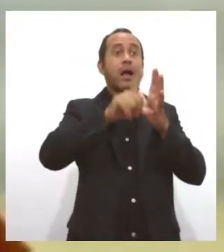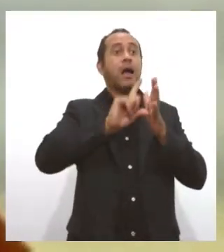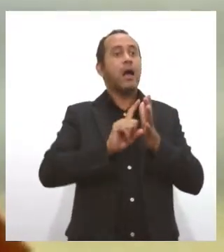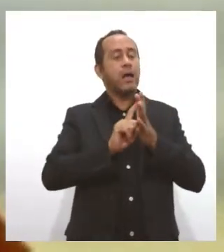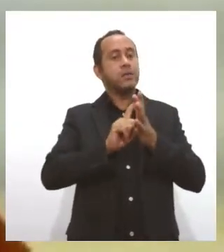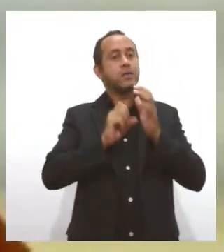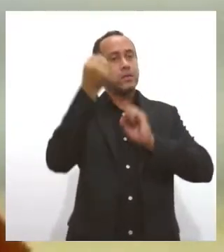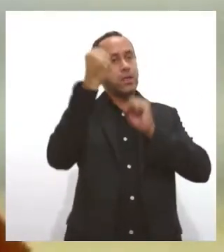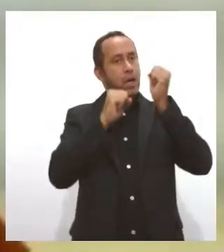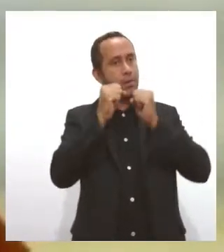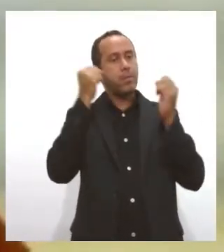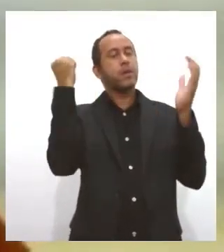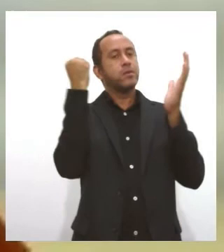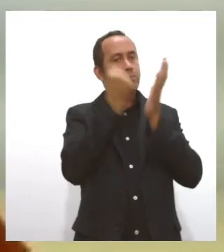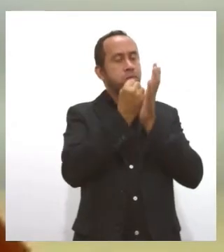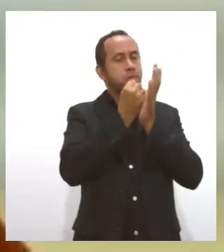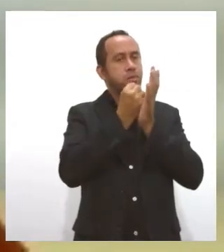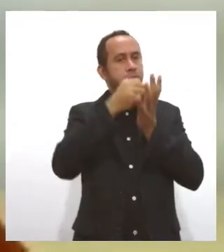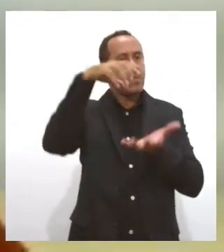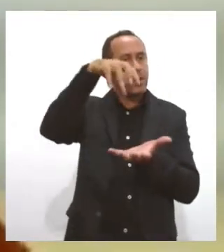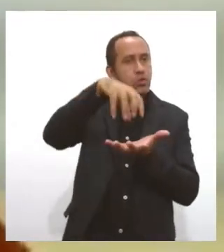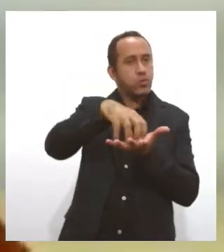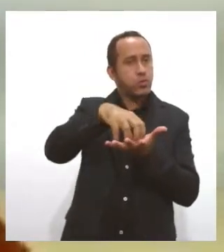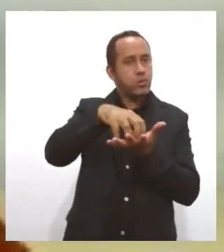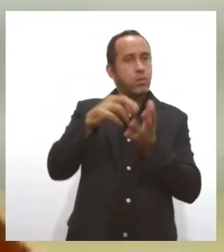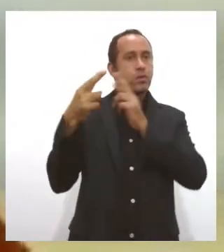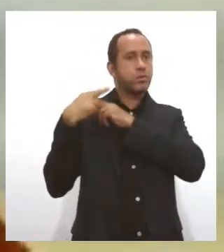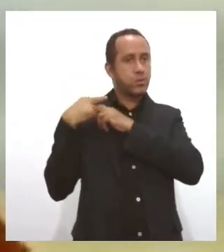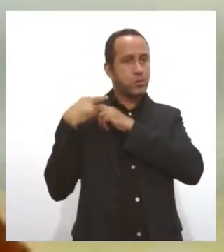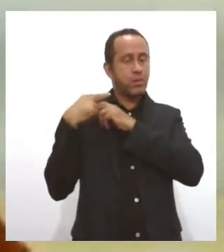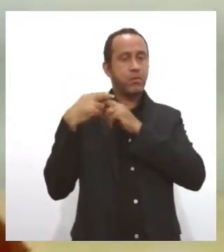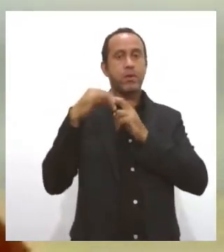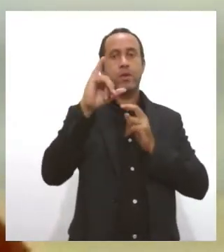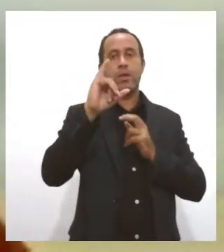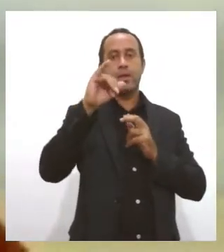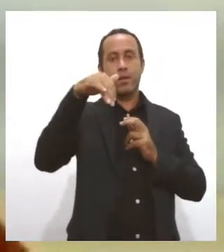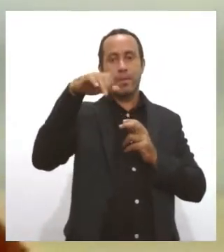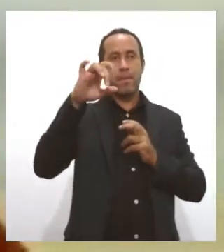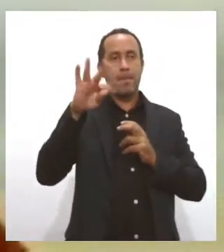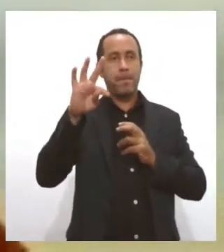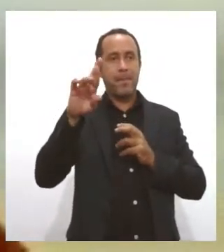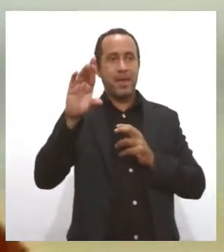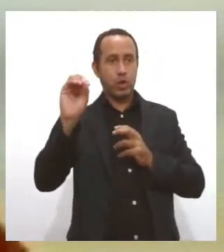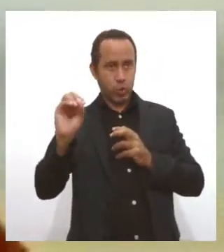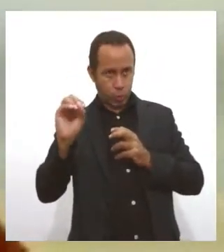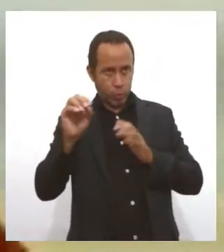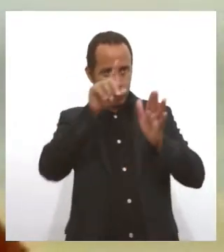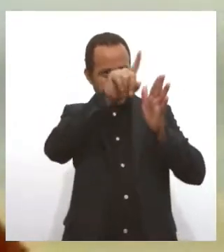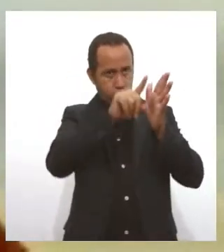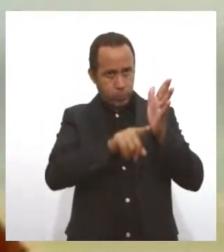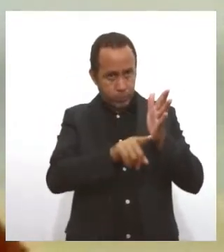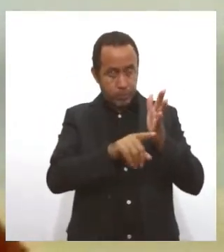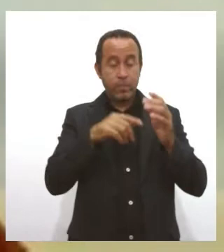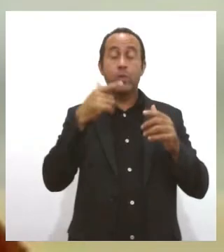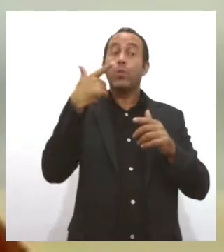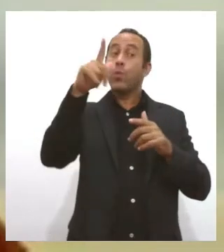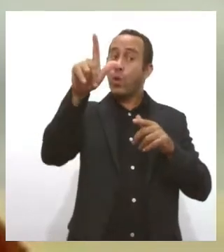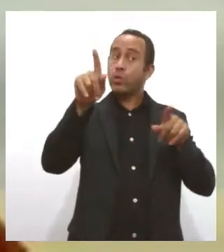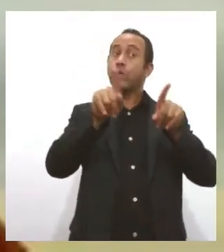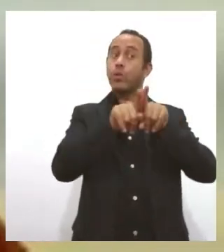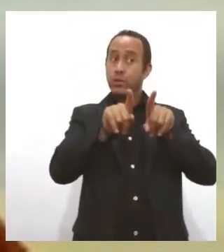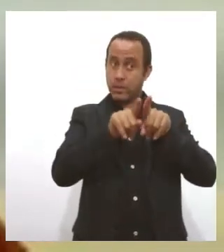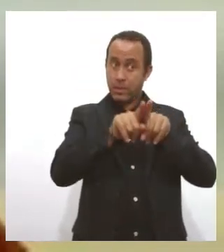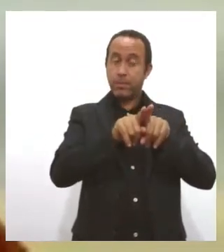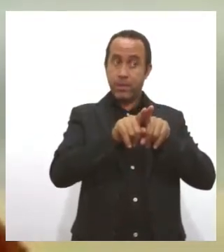órgão do Brasil, né, que é o Inmetro. Um outro dado muito importante para a gente, que a gente orienta sempre aos pais,